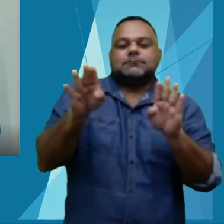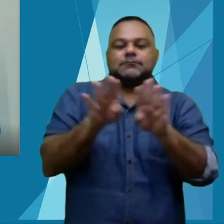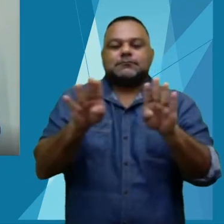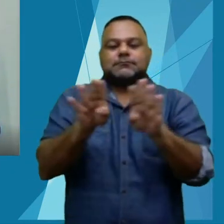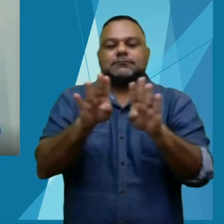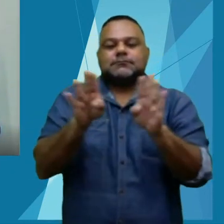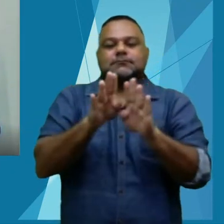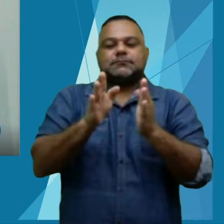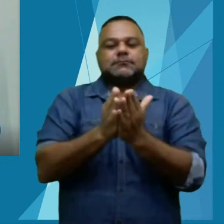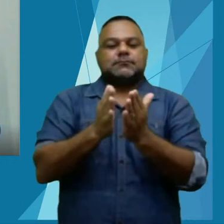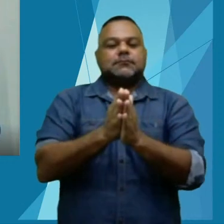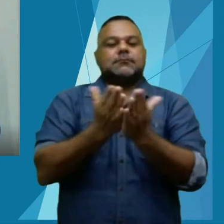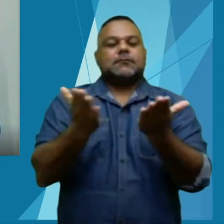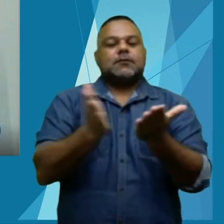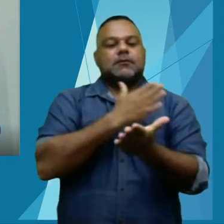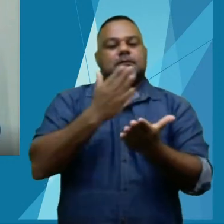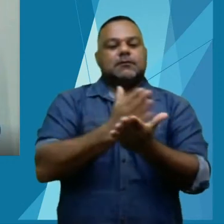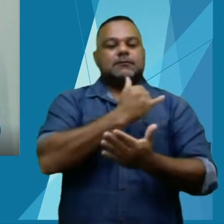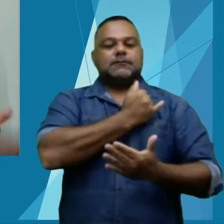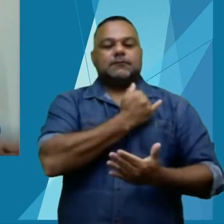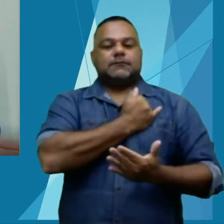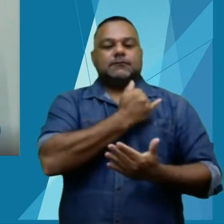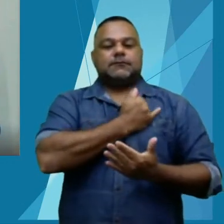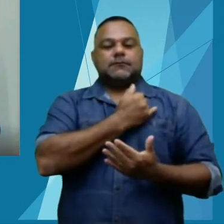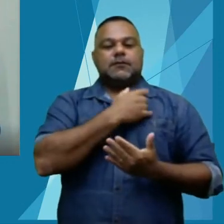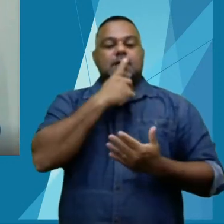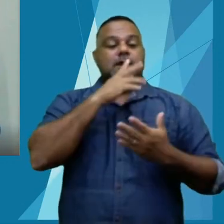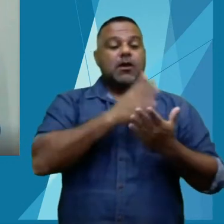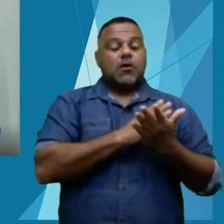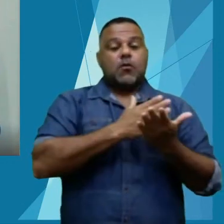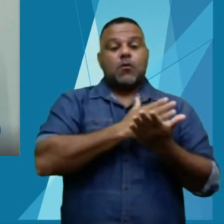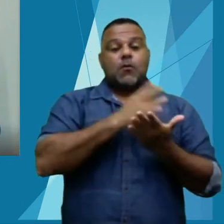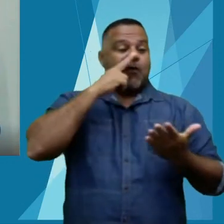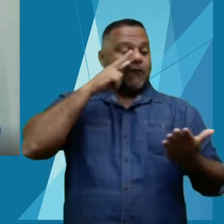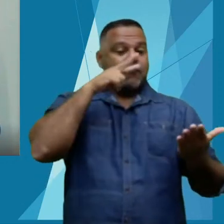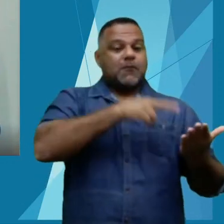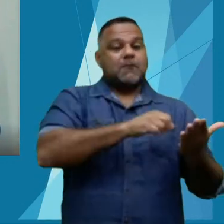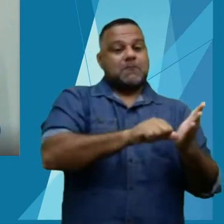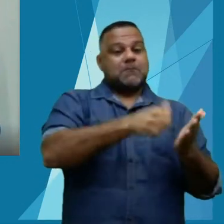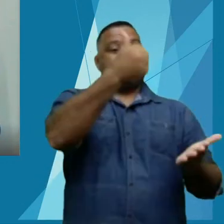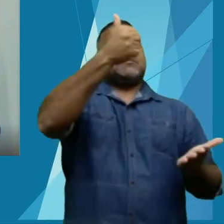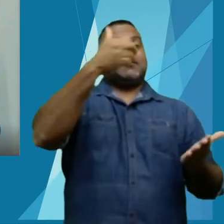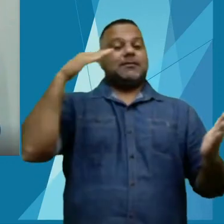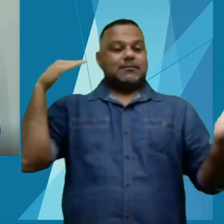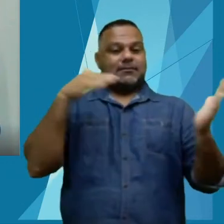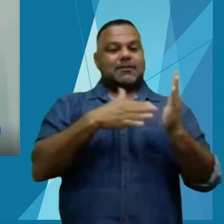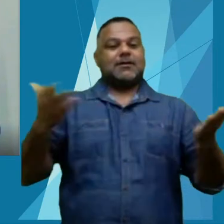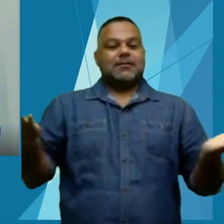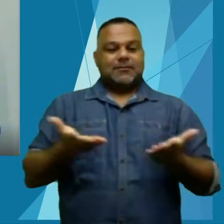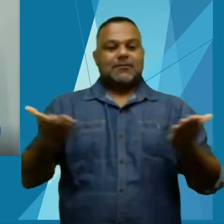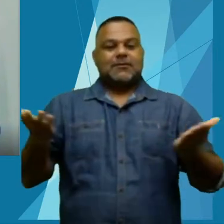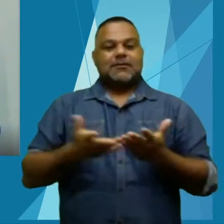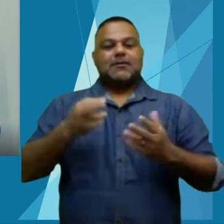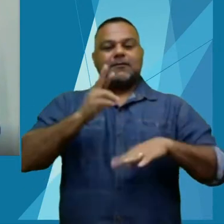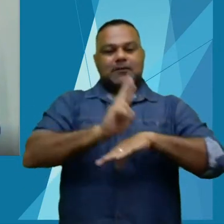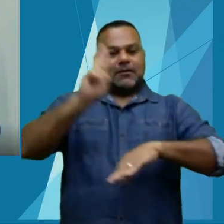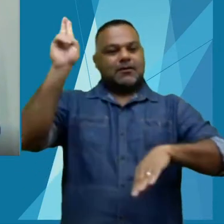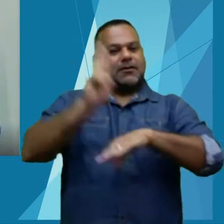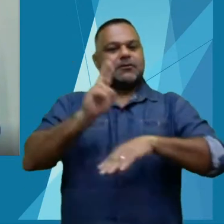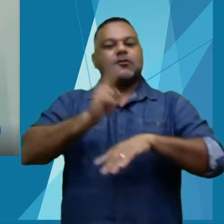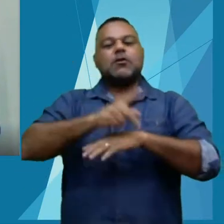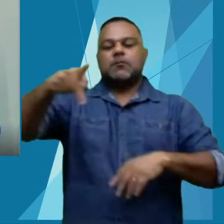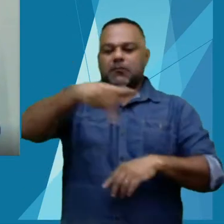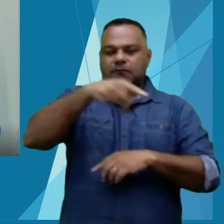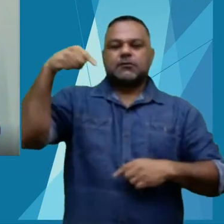lançados no IFAQ. Todos eles. Eu acompanhei do primeiro até agora. Então, como reitora, professora dessa